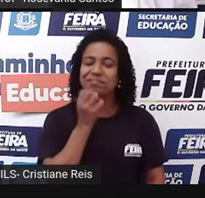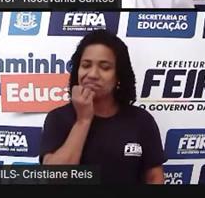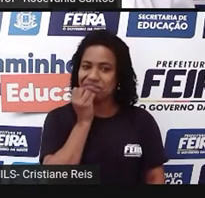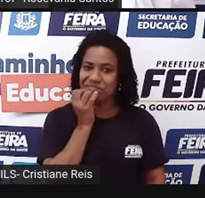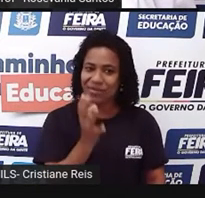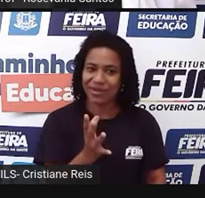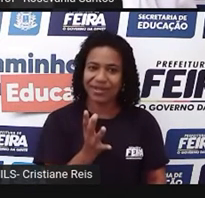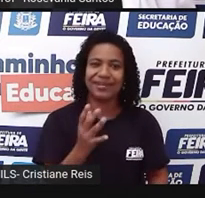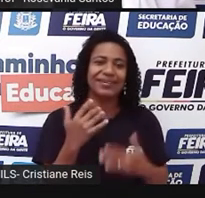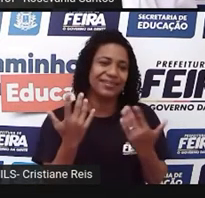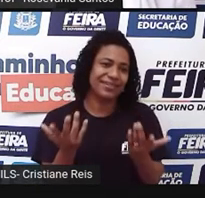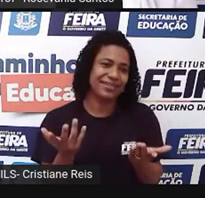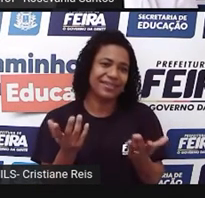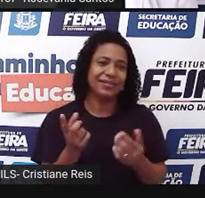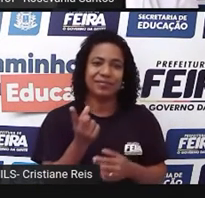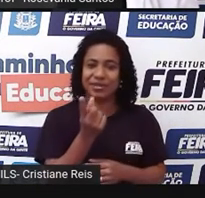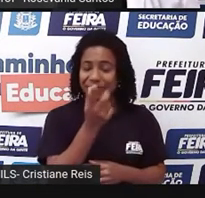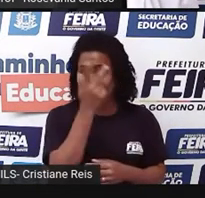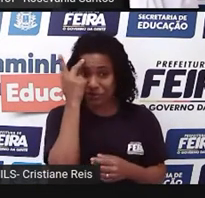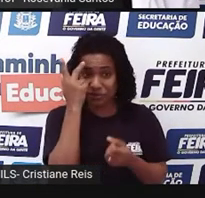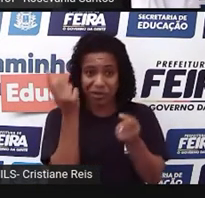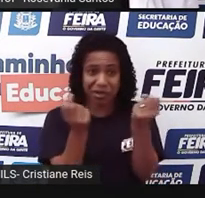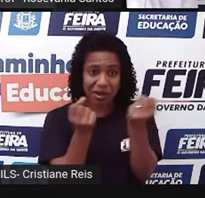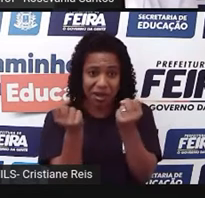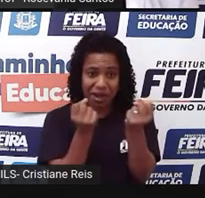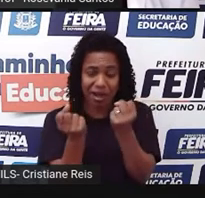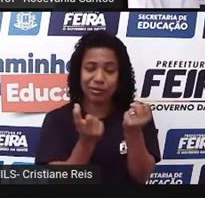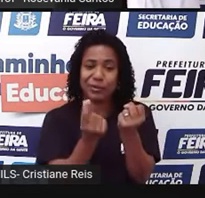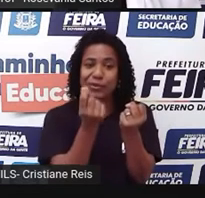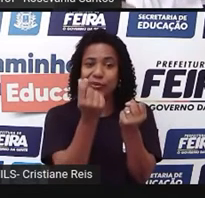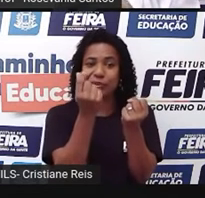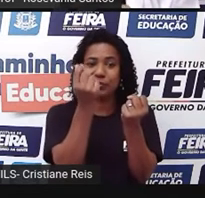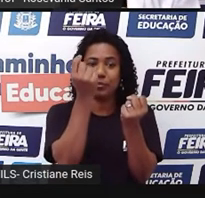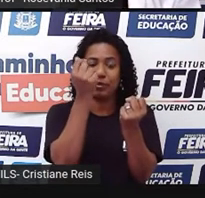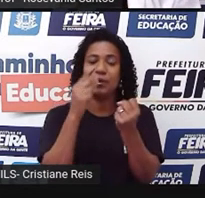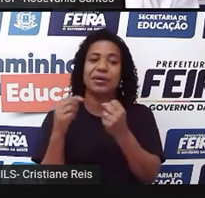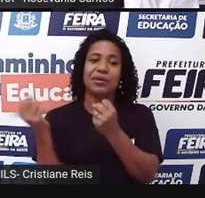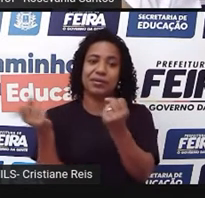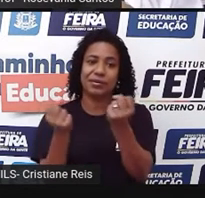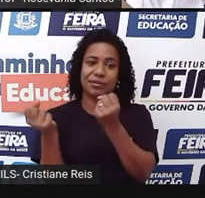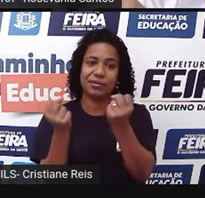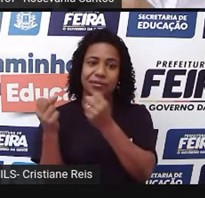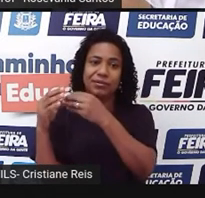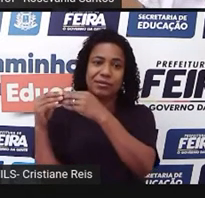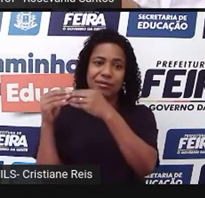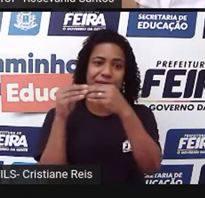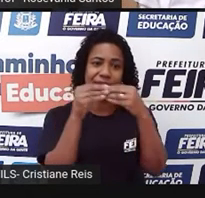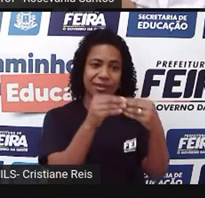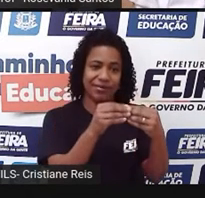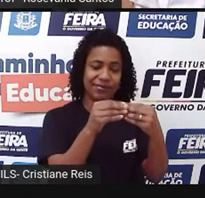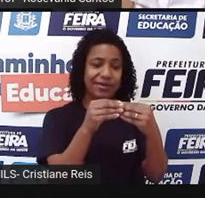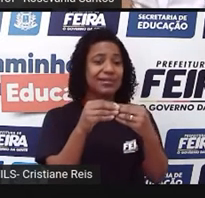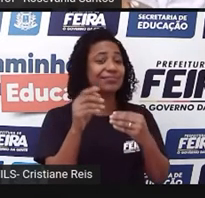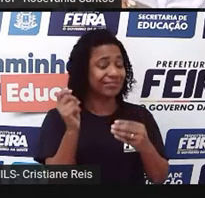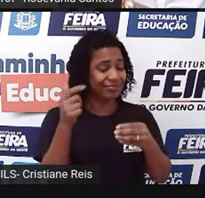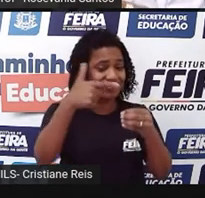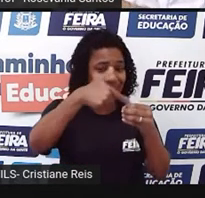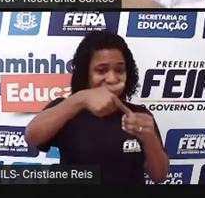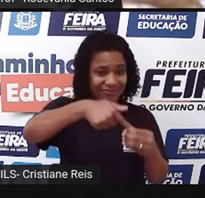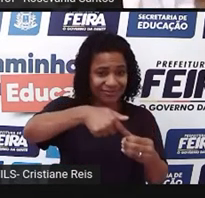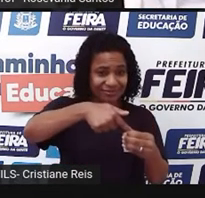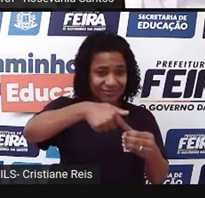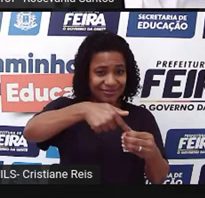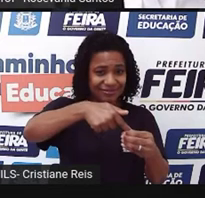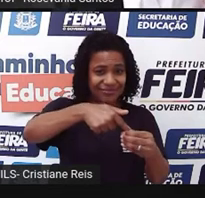evento, só quem tinha muito dinheiro mesmo podia ir para lá, né? Pronto, até derrubando o microfone. Podia ir para lá e